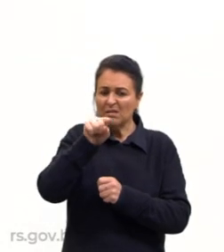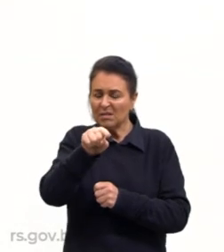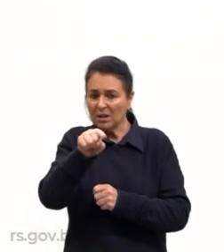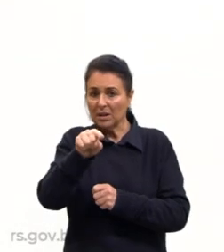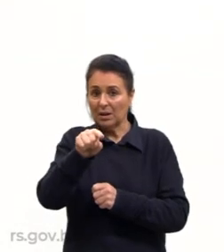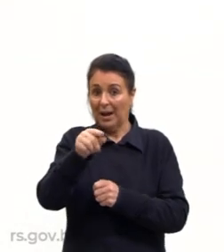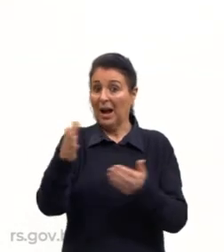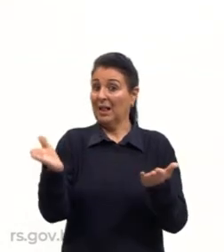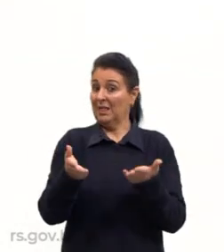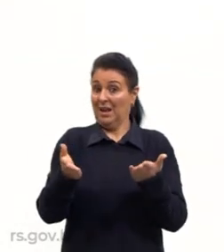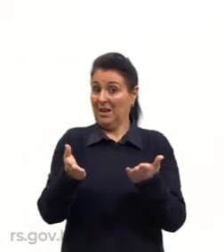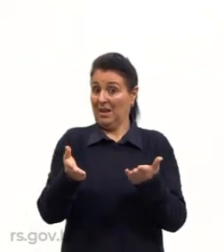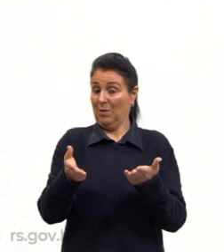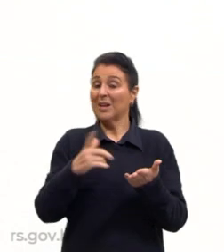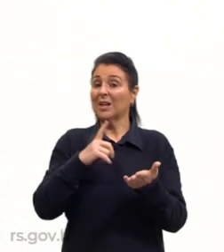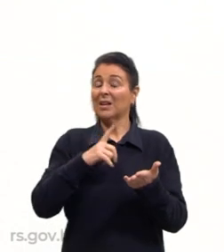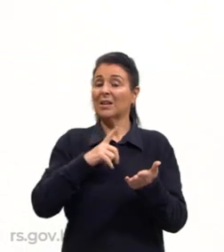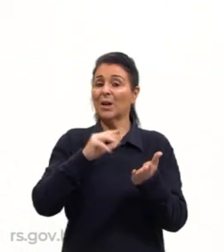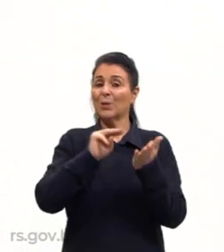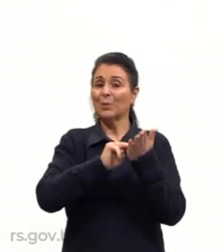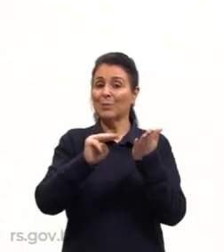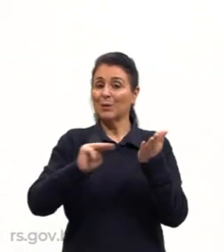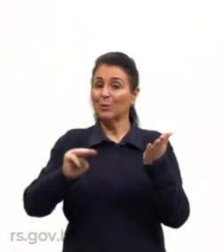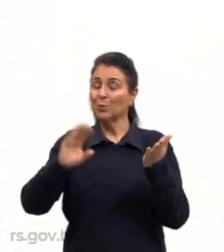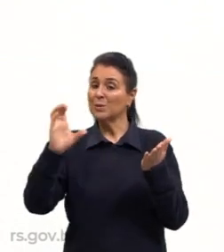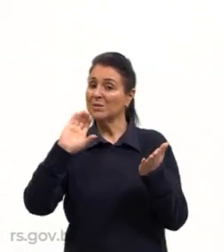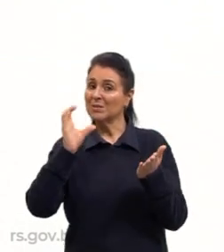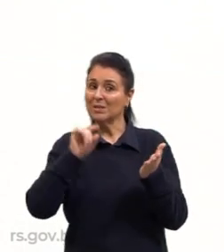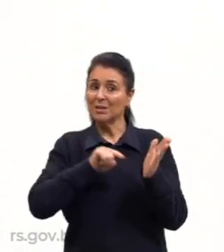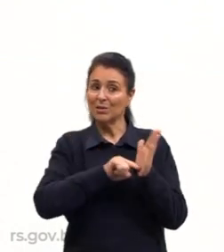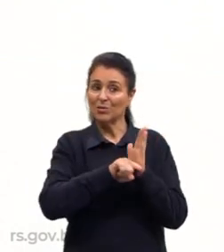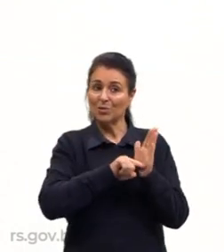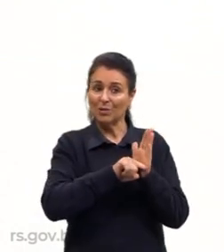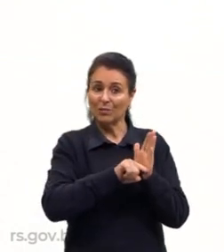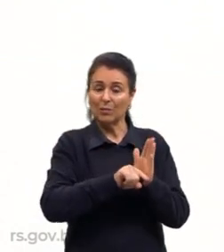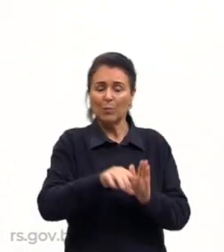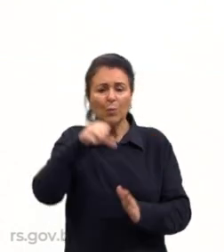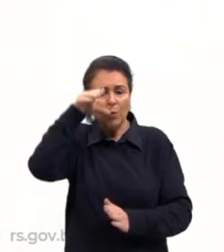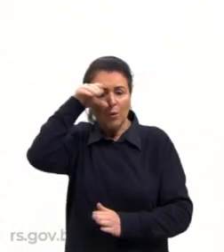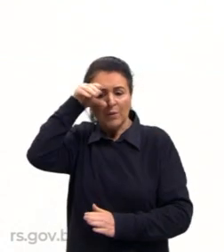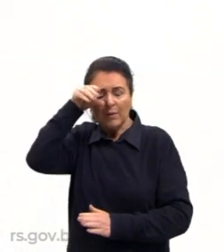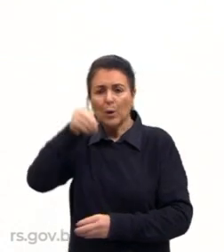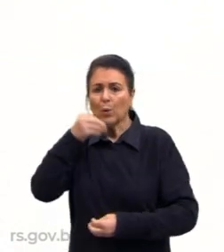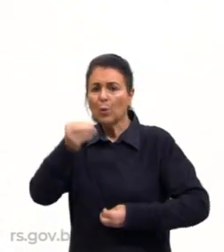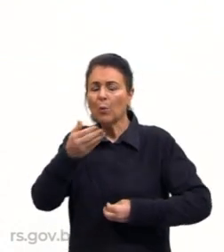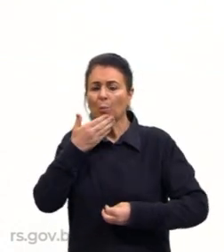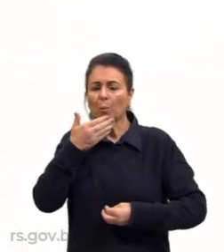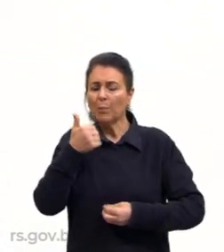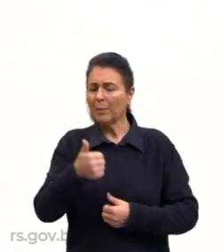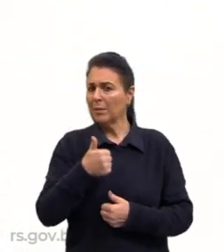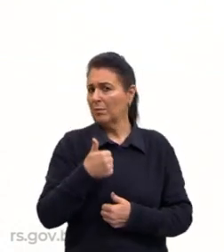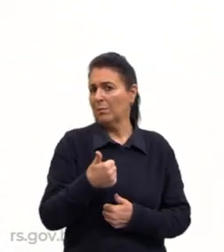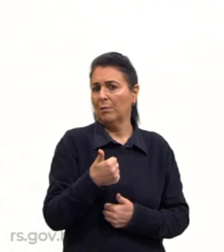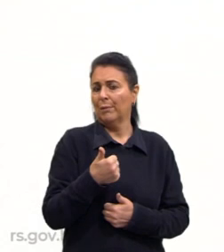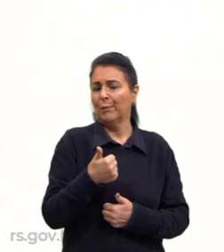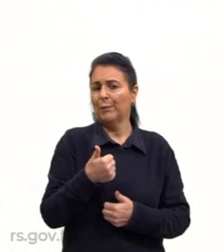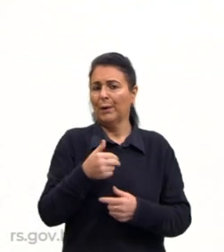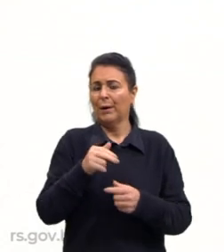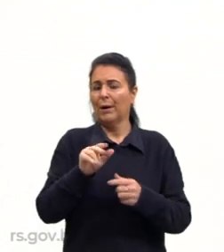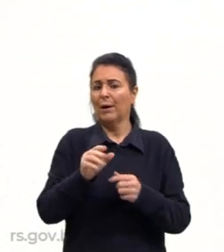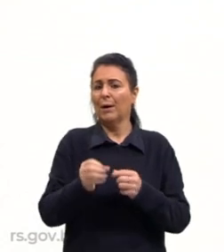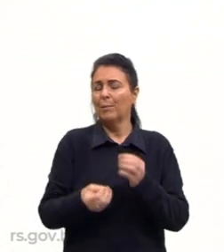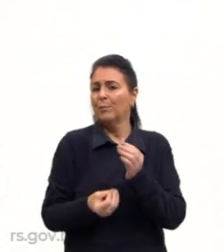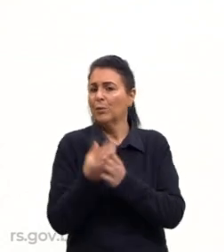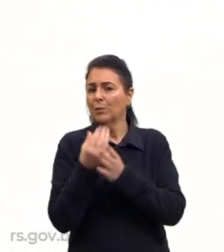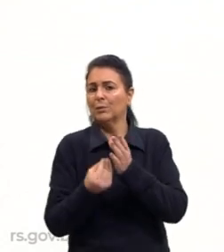método científico na administração, né? Vamos observar como é que melhor eu consigo produzir,